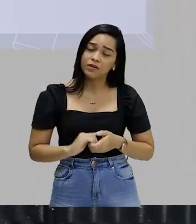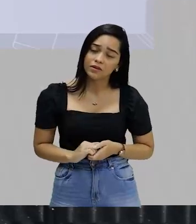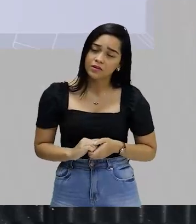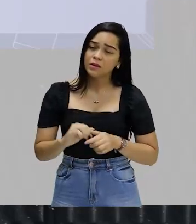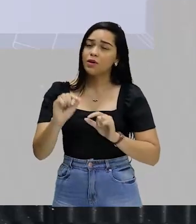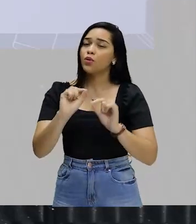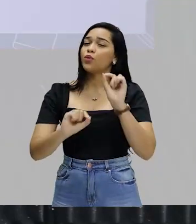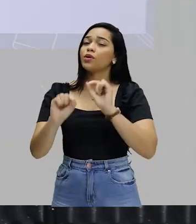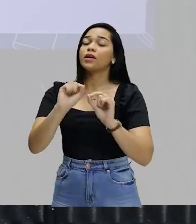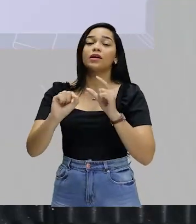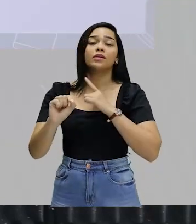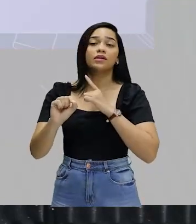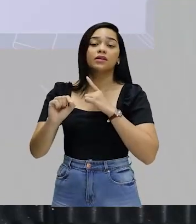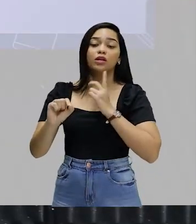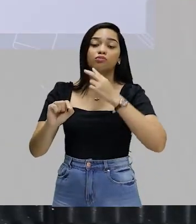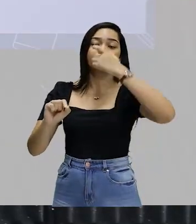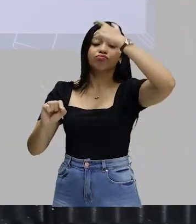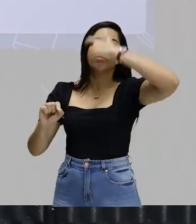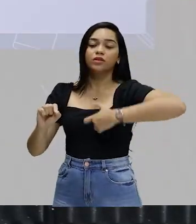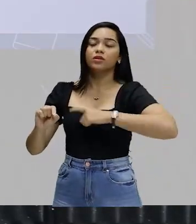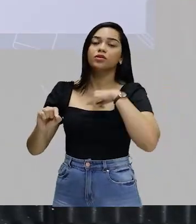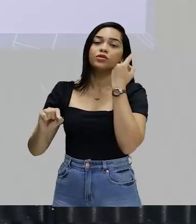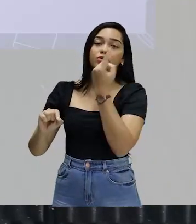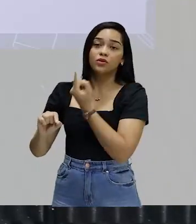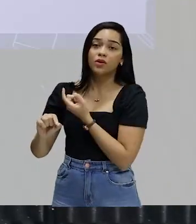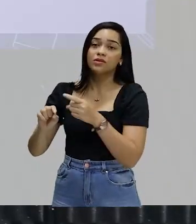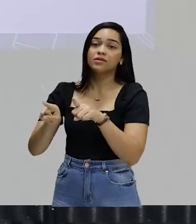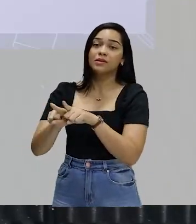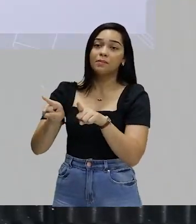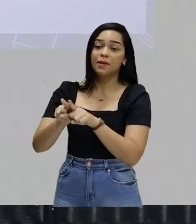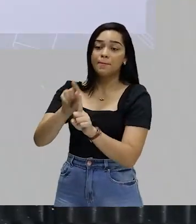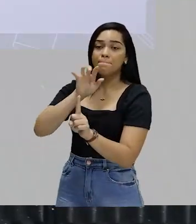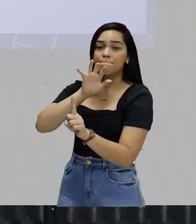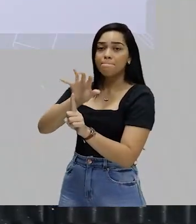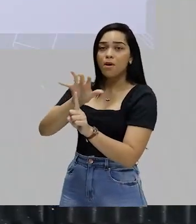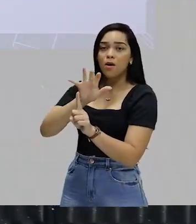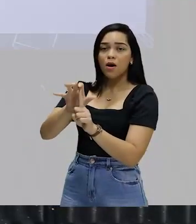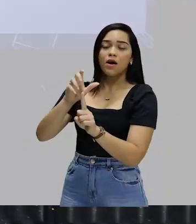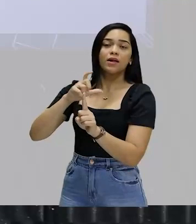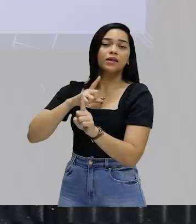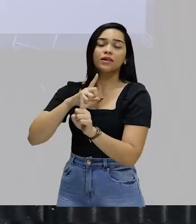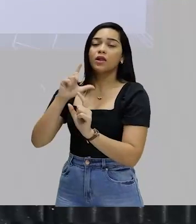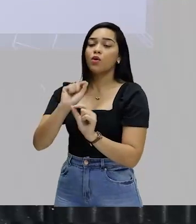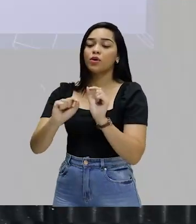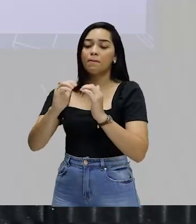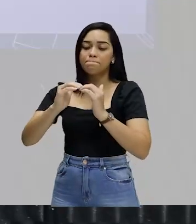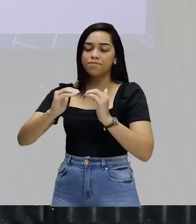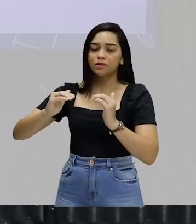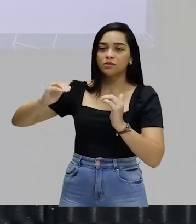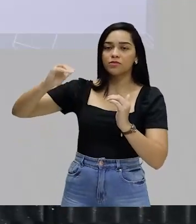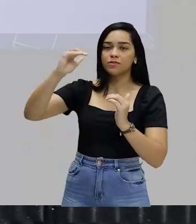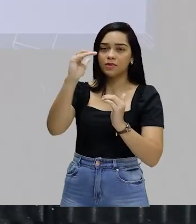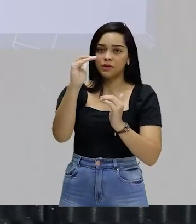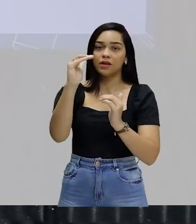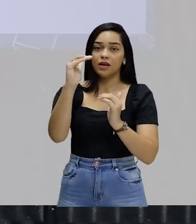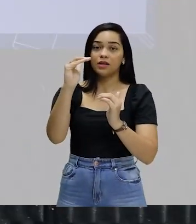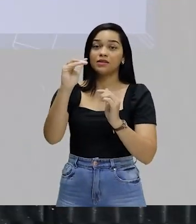determine boa parte de quem somos. E que isso implica a superioridade